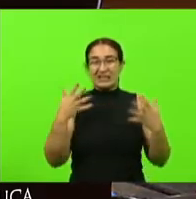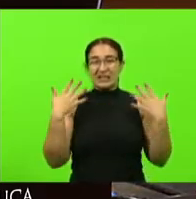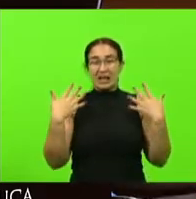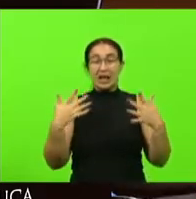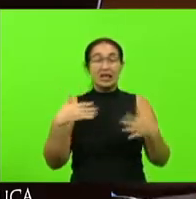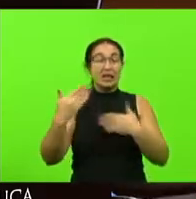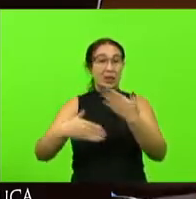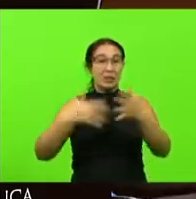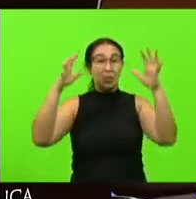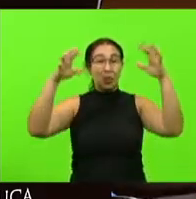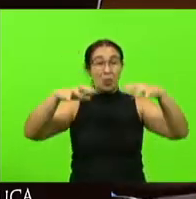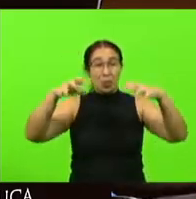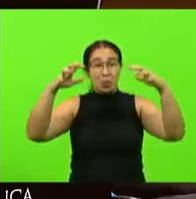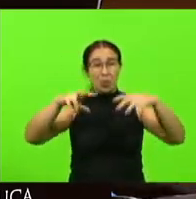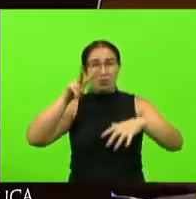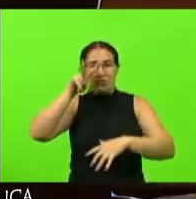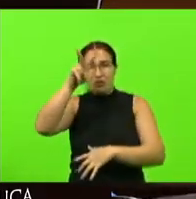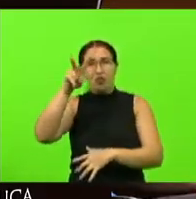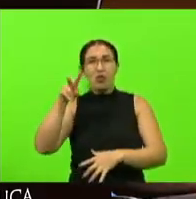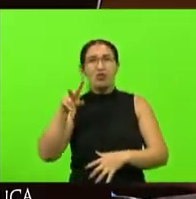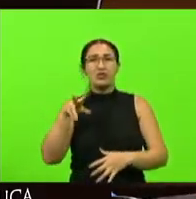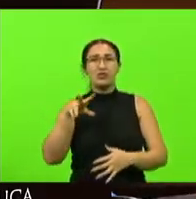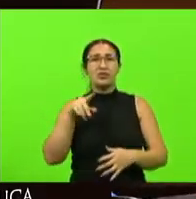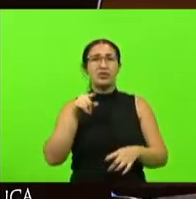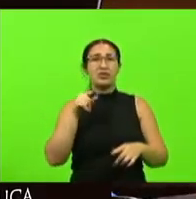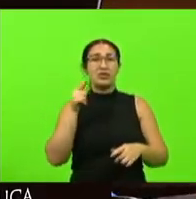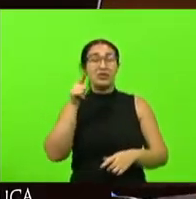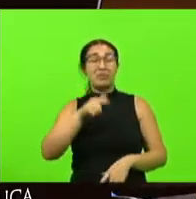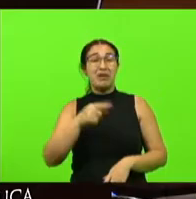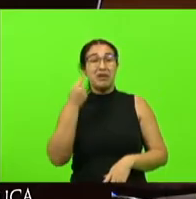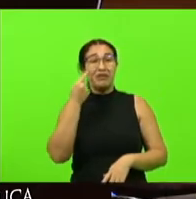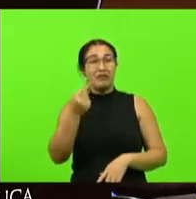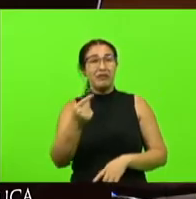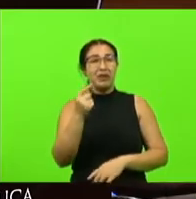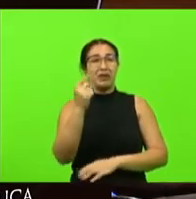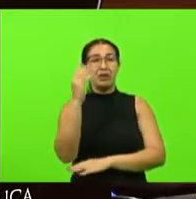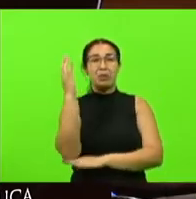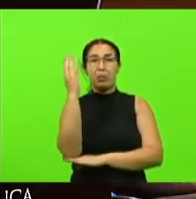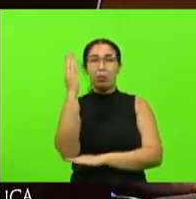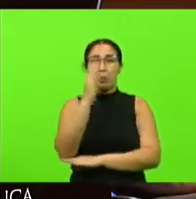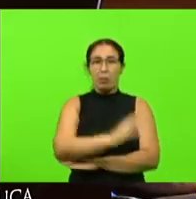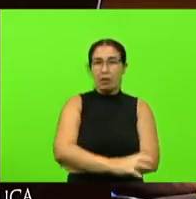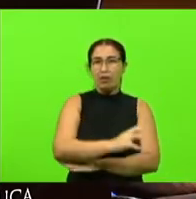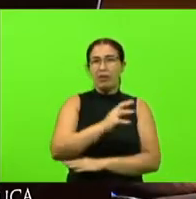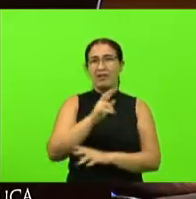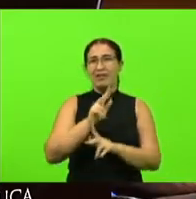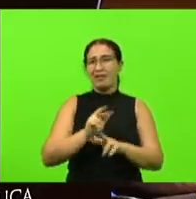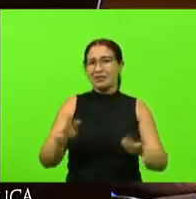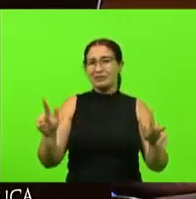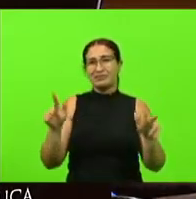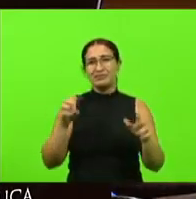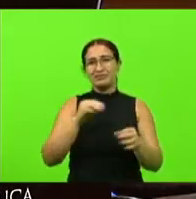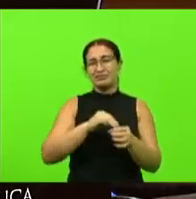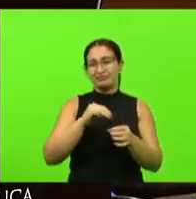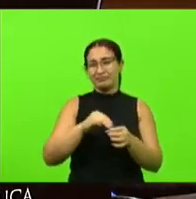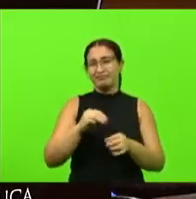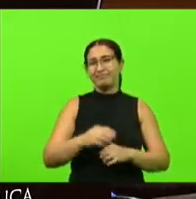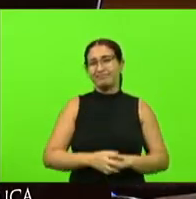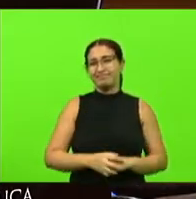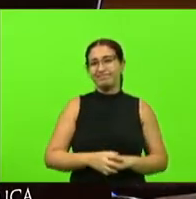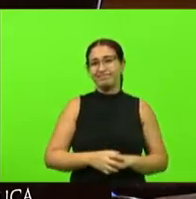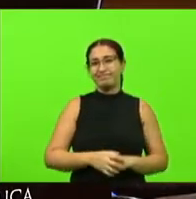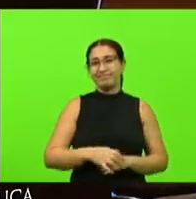e houve registro de destelhamento queda de árvore postos em vários municípios certo onde a Celeste